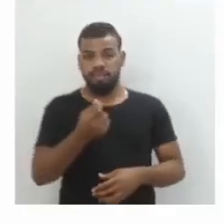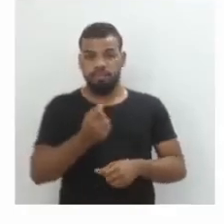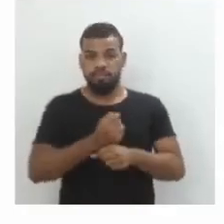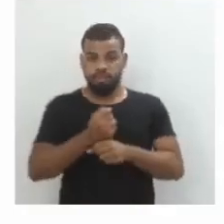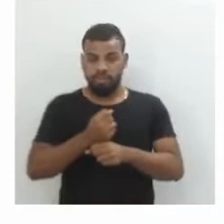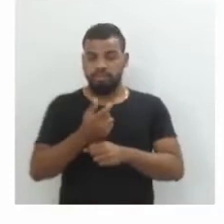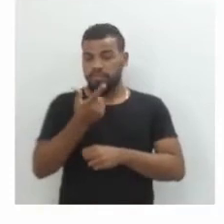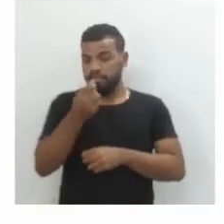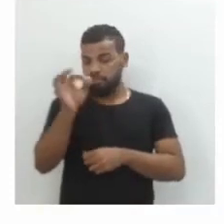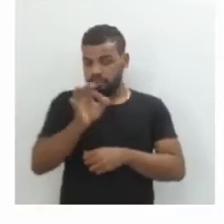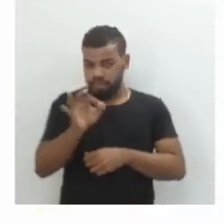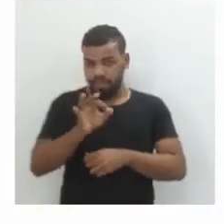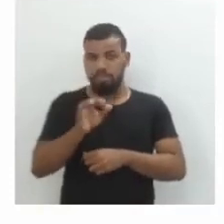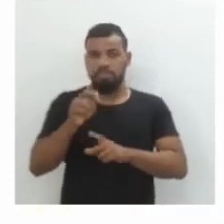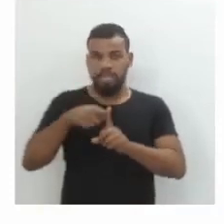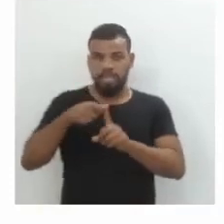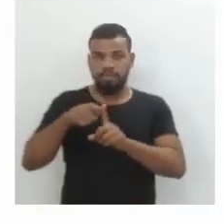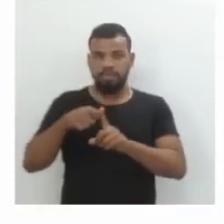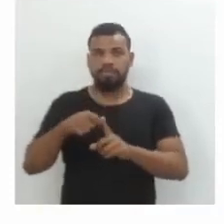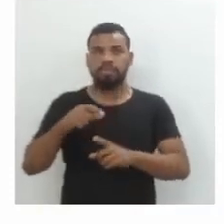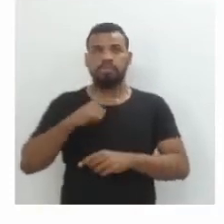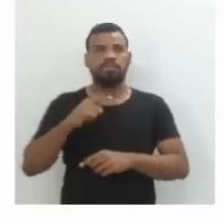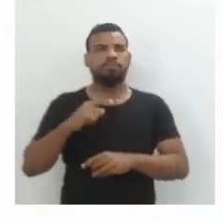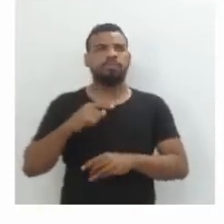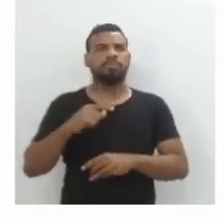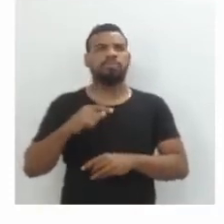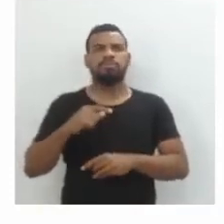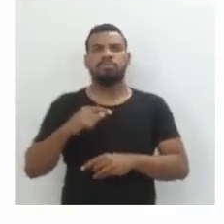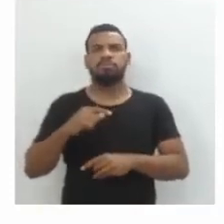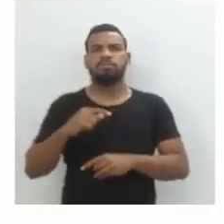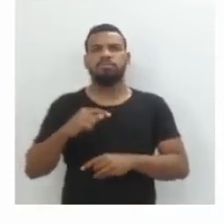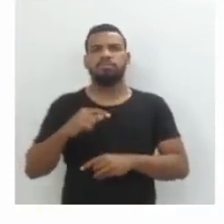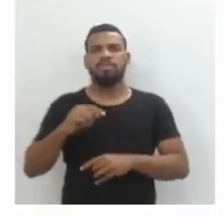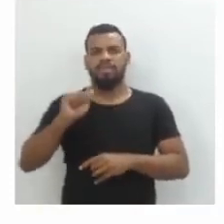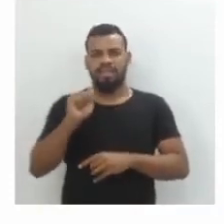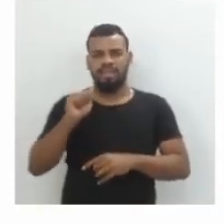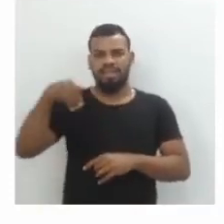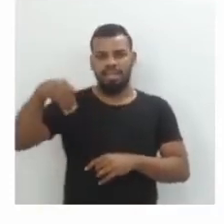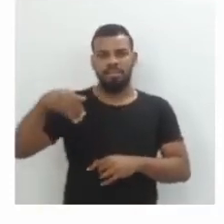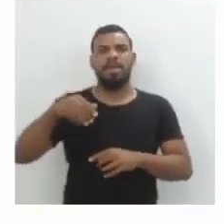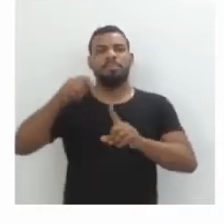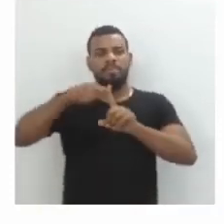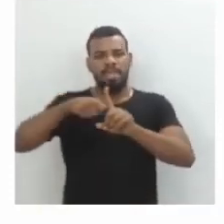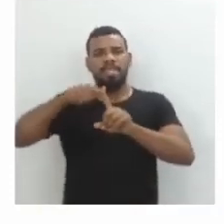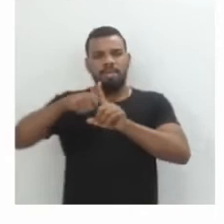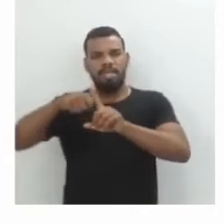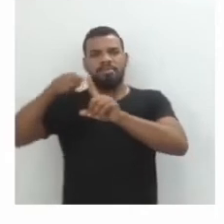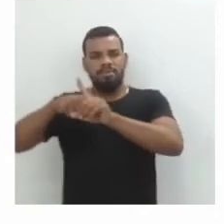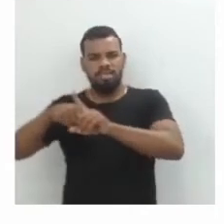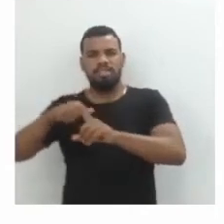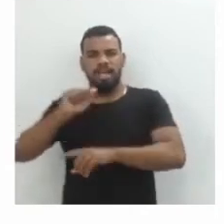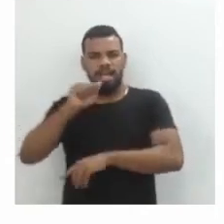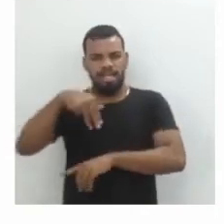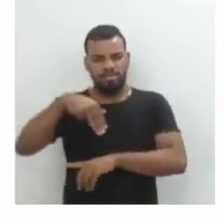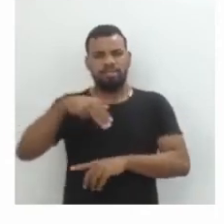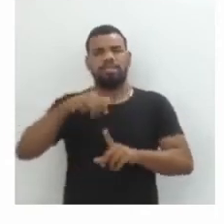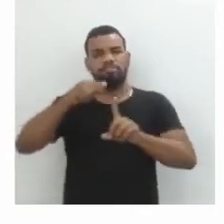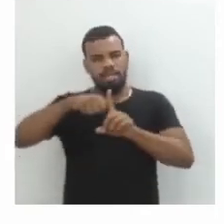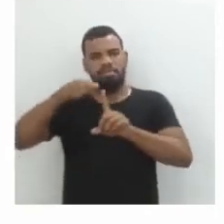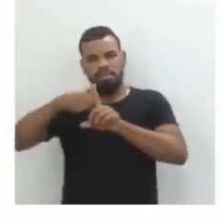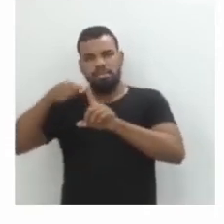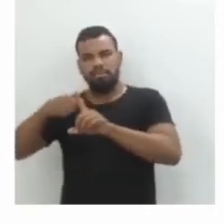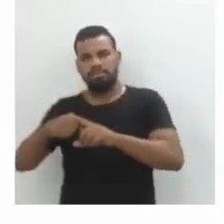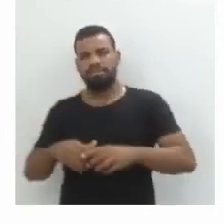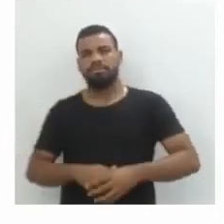mês. Então esse AM, ele está abreviado, significa ao mês, durante 3 meses. Se ao final desse